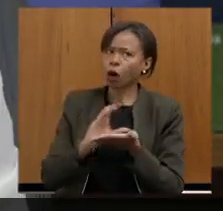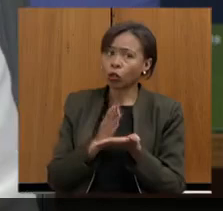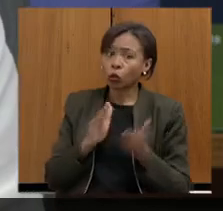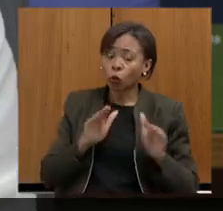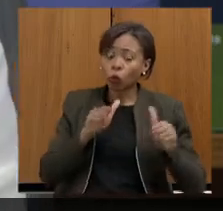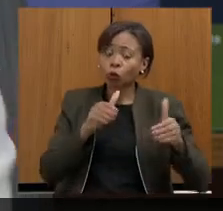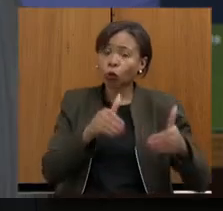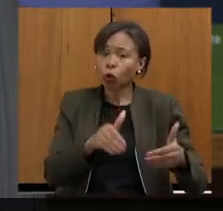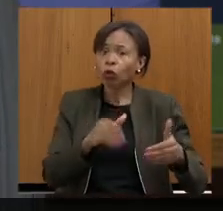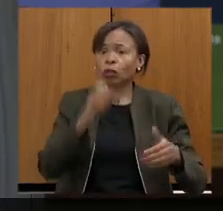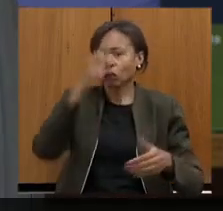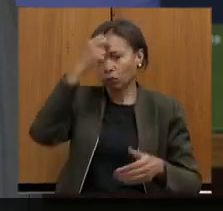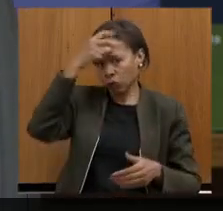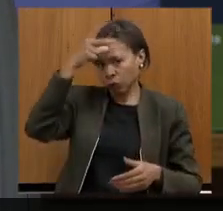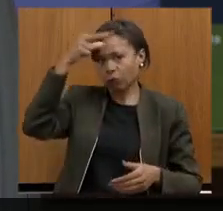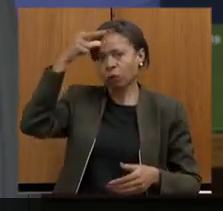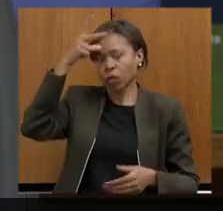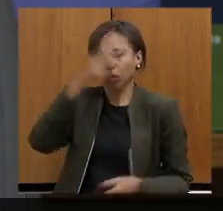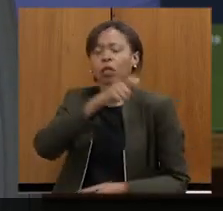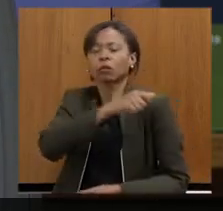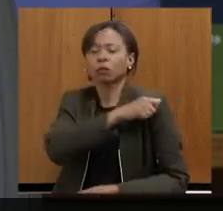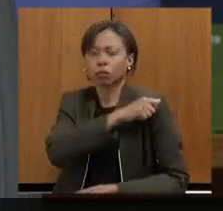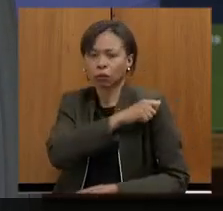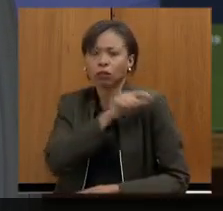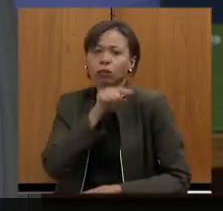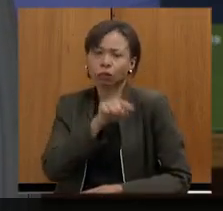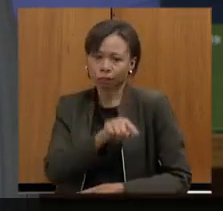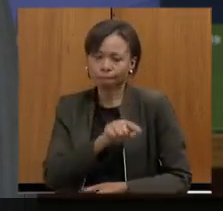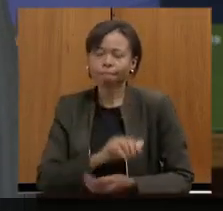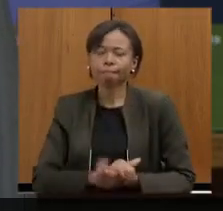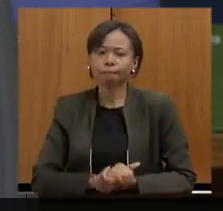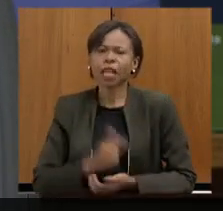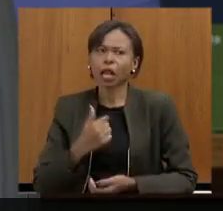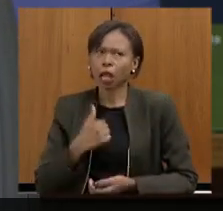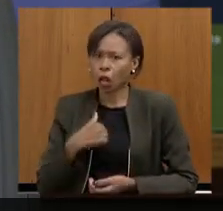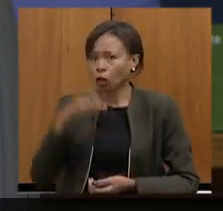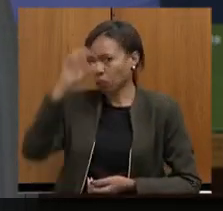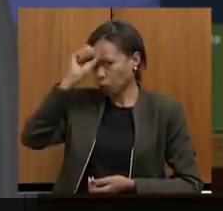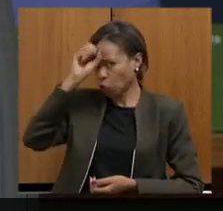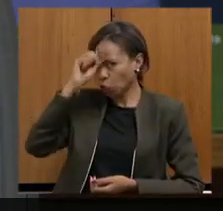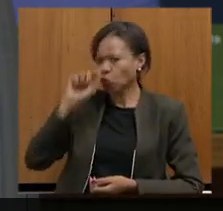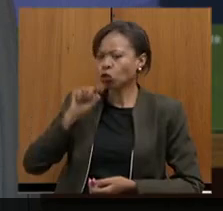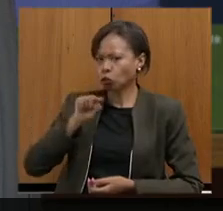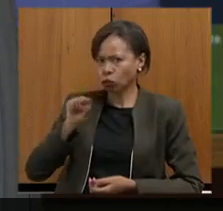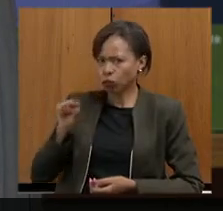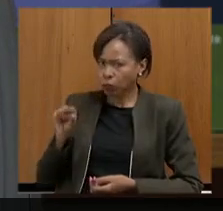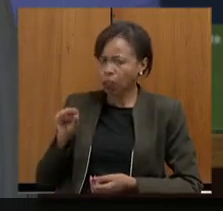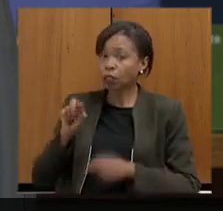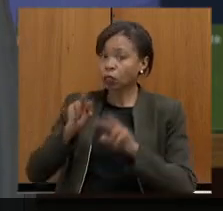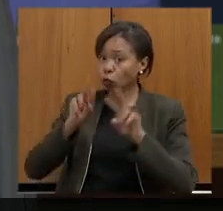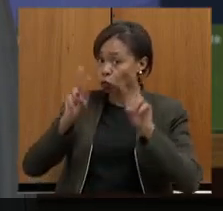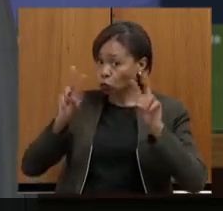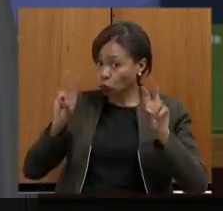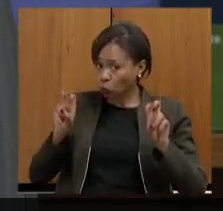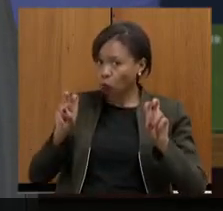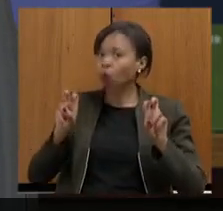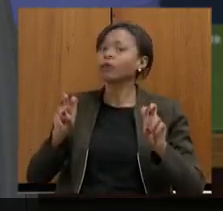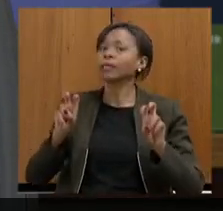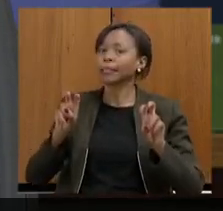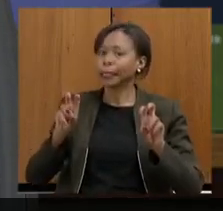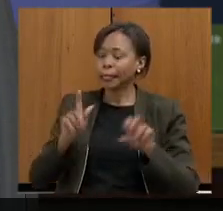do munícipe do estudante que está ainda no município eu tenho aprendido muito com vocês também sobre essa atenção à